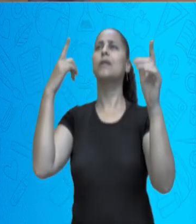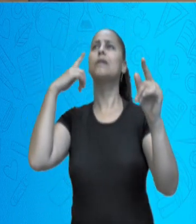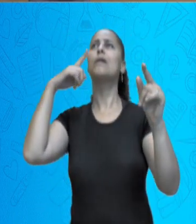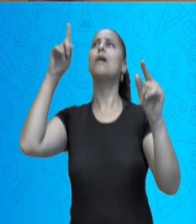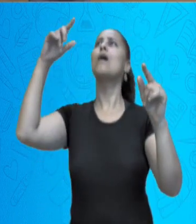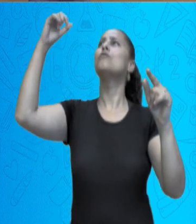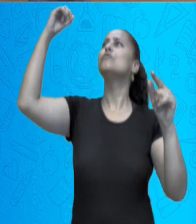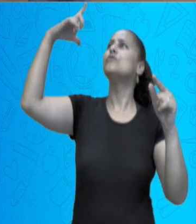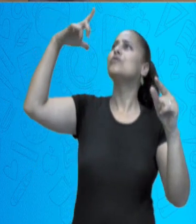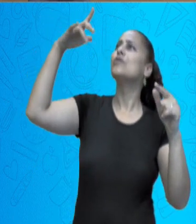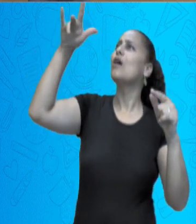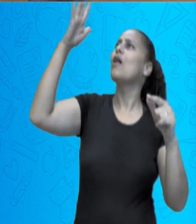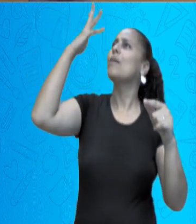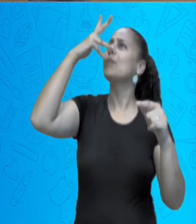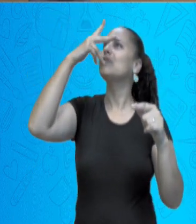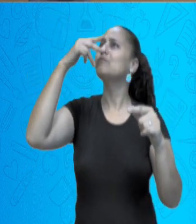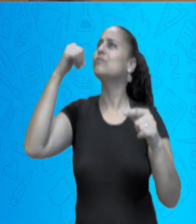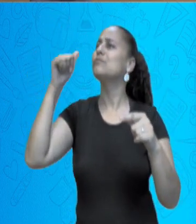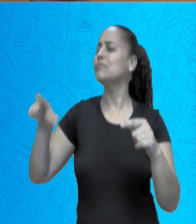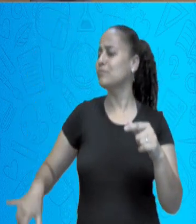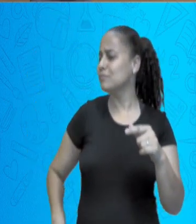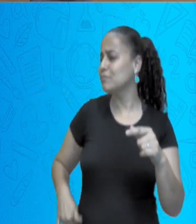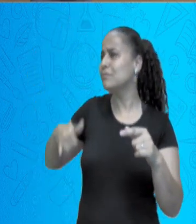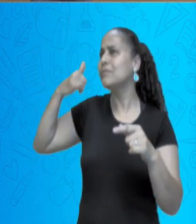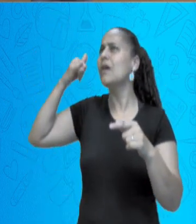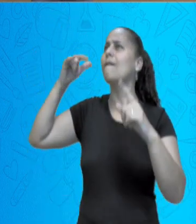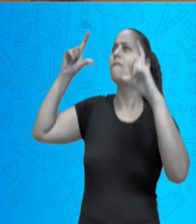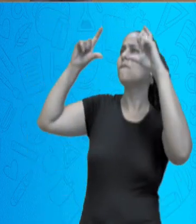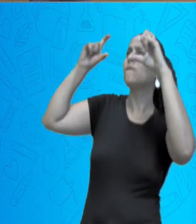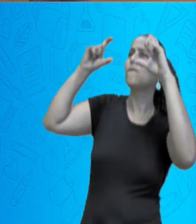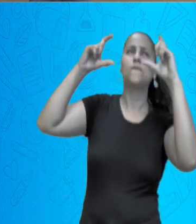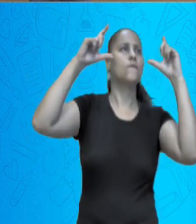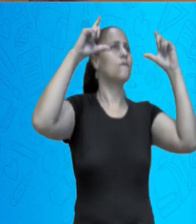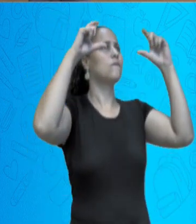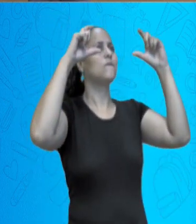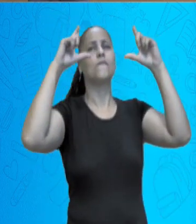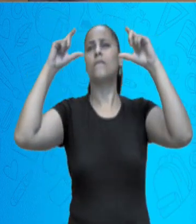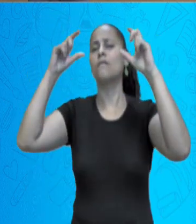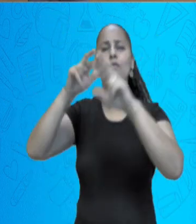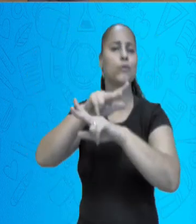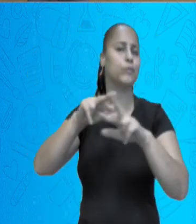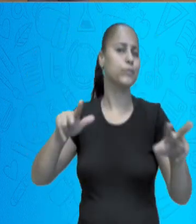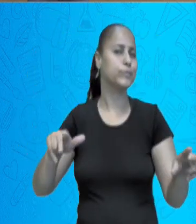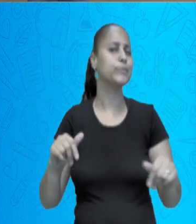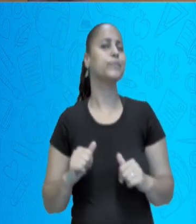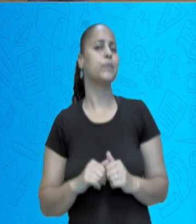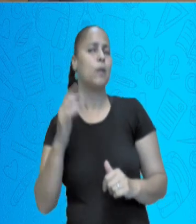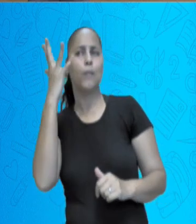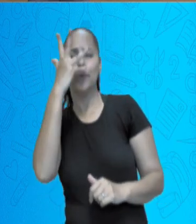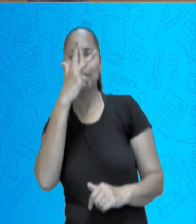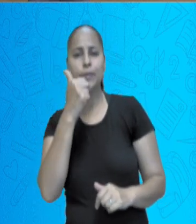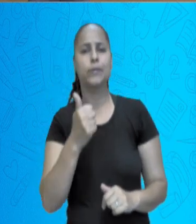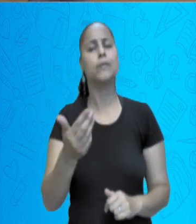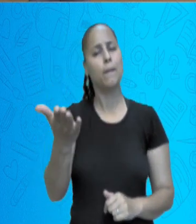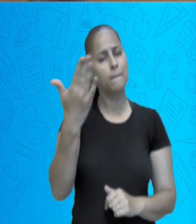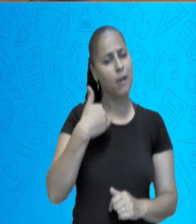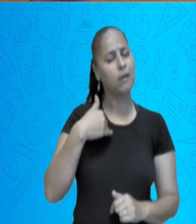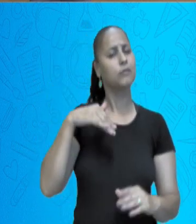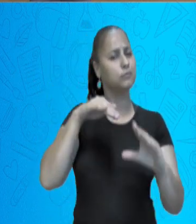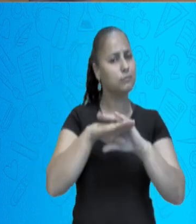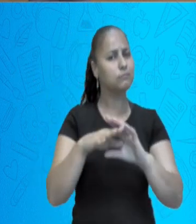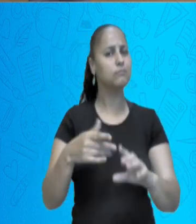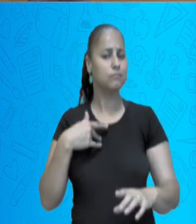bem, quando você está feliz, você olha para uma paisagem ou a paisagem que está à sua frente, fotografe, mande para nós.